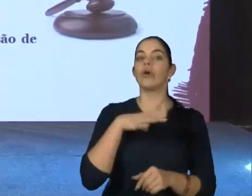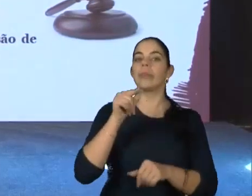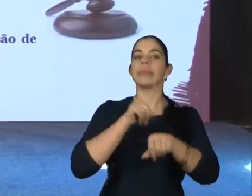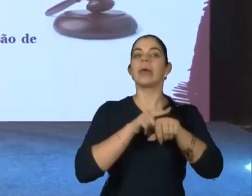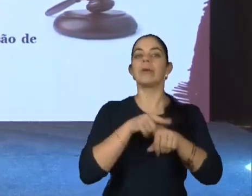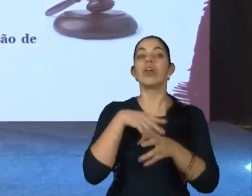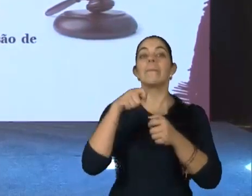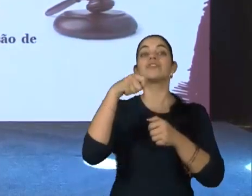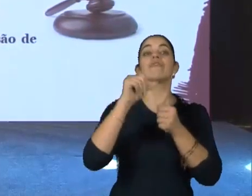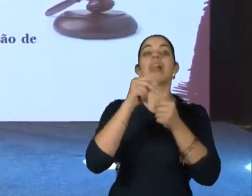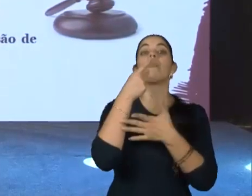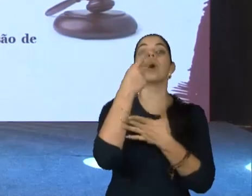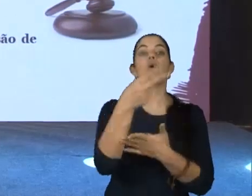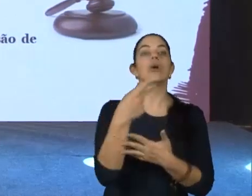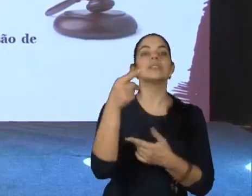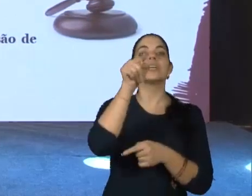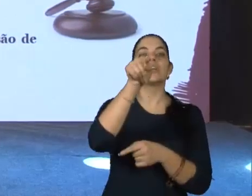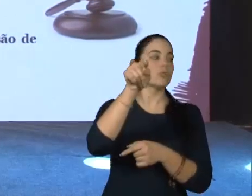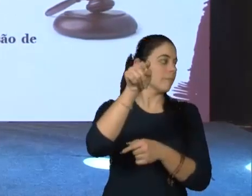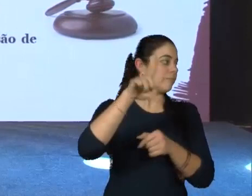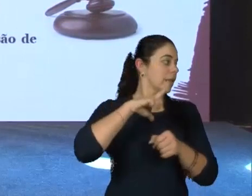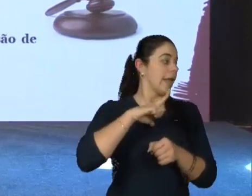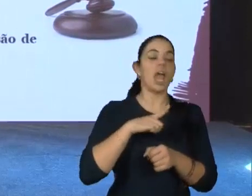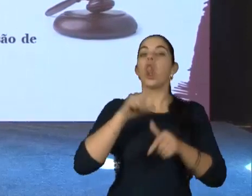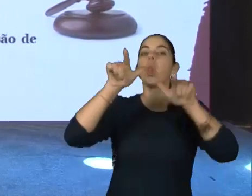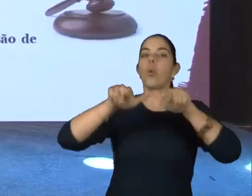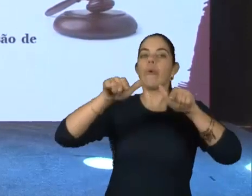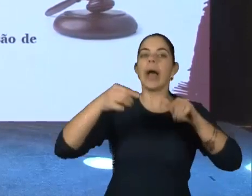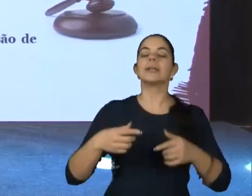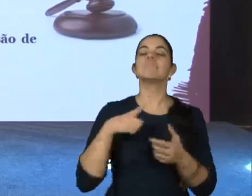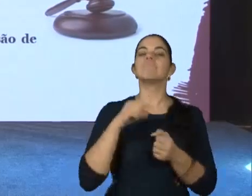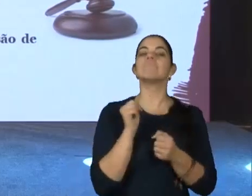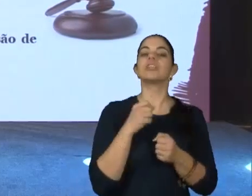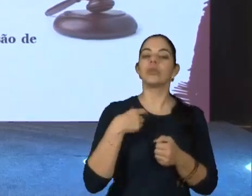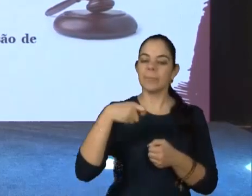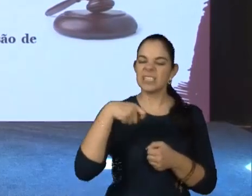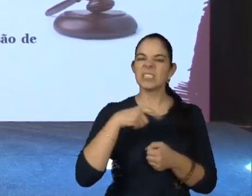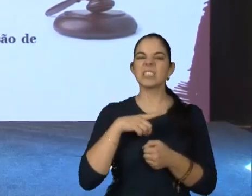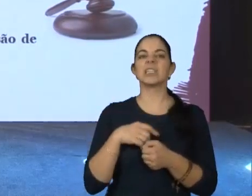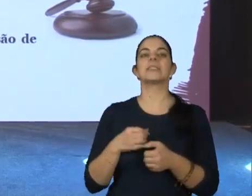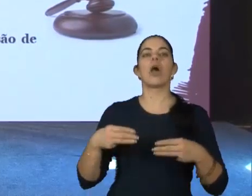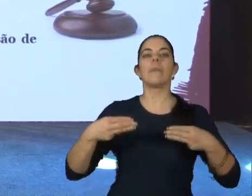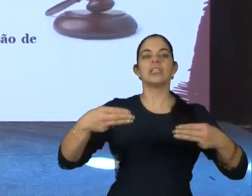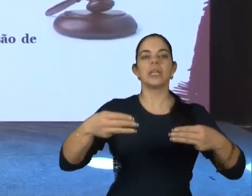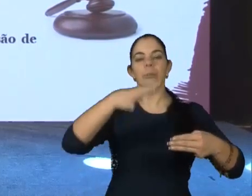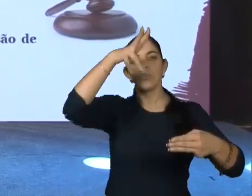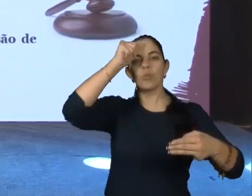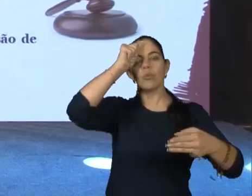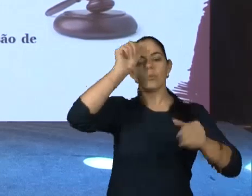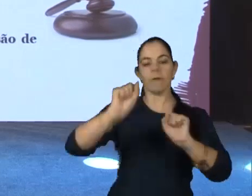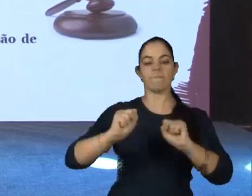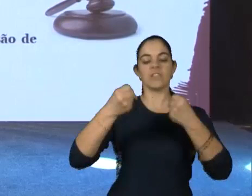preciso falar só que você tem órgãos a recorrer, se você tiver os seus direitos violados, que são o Ministério Público, a